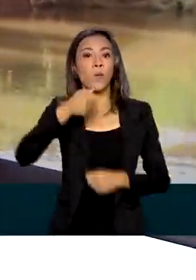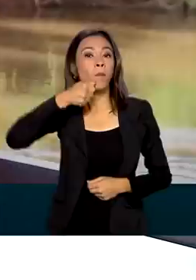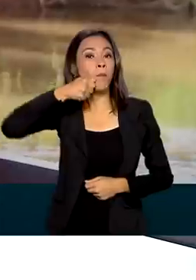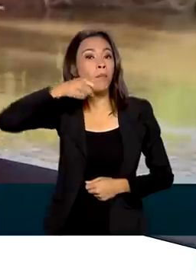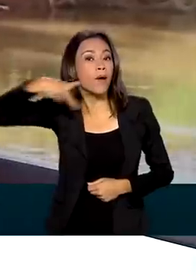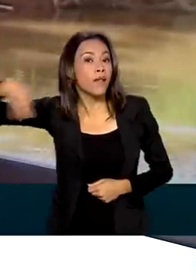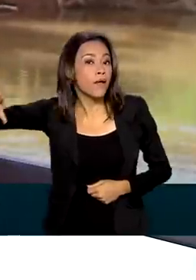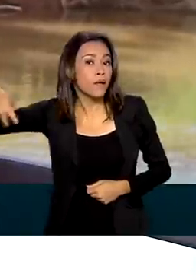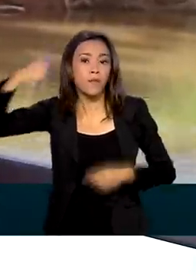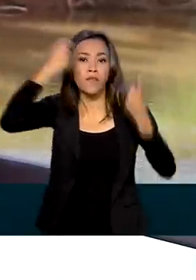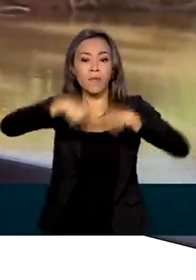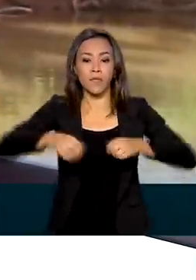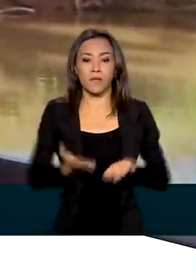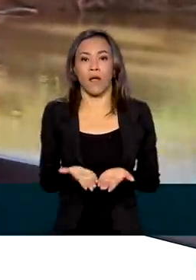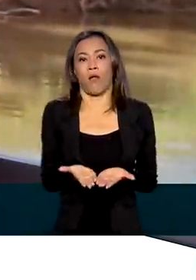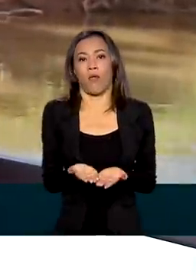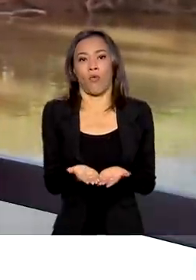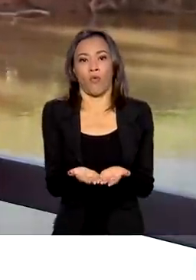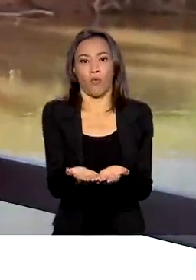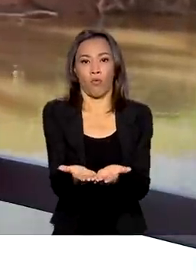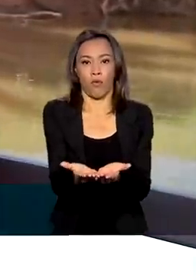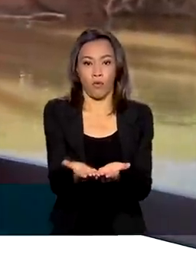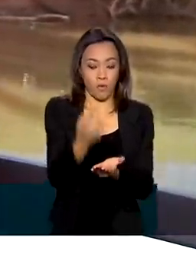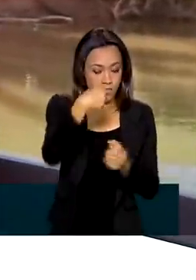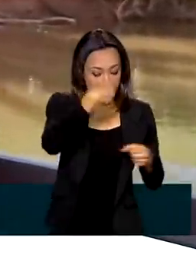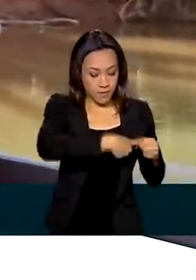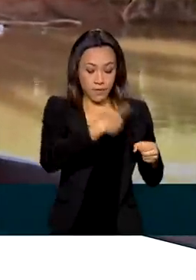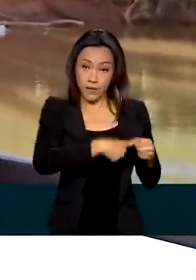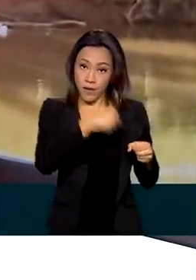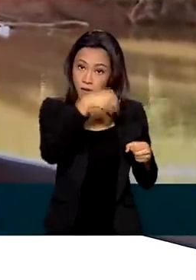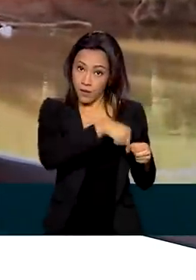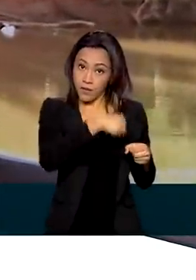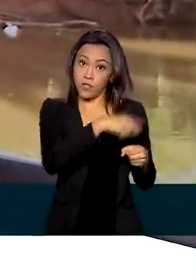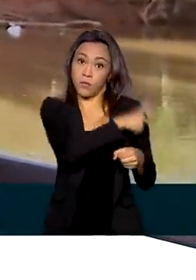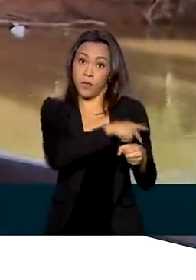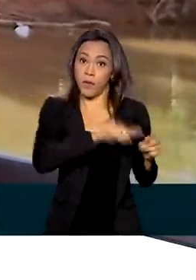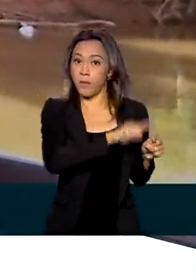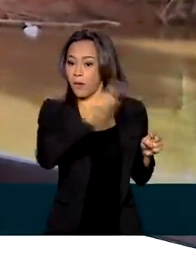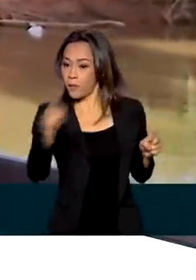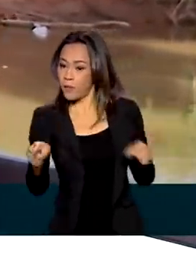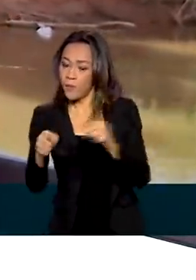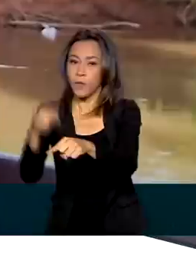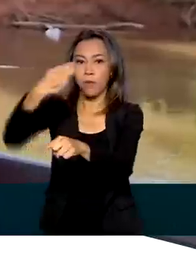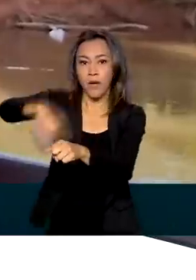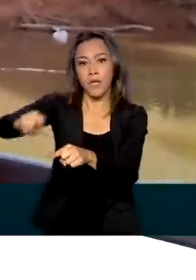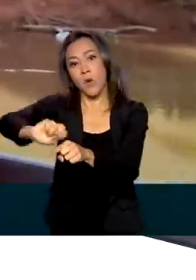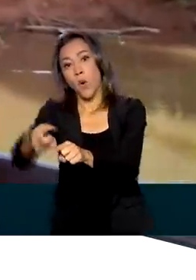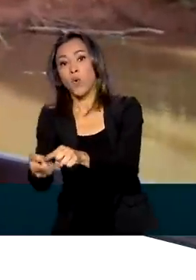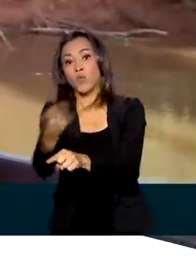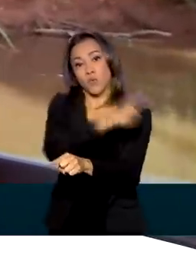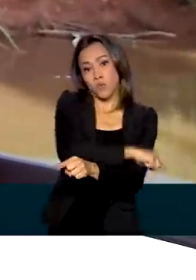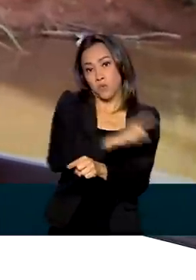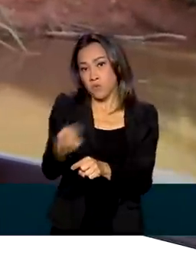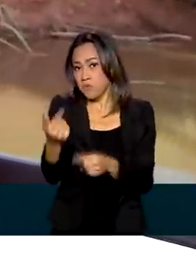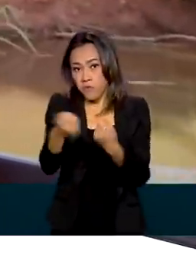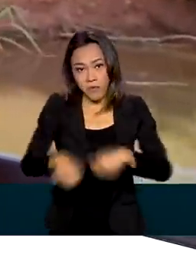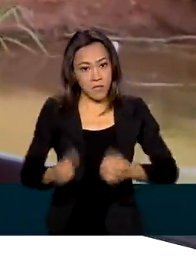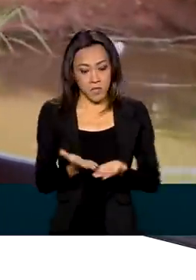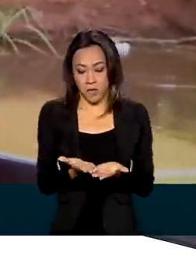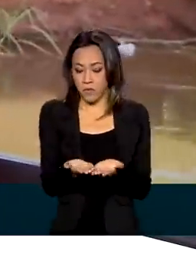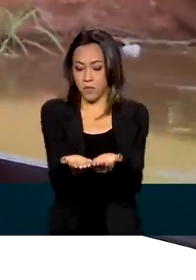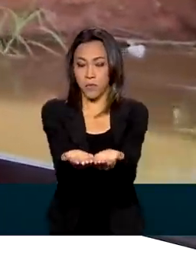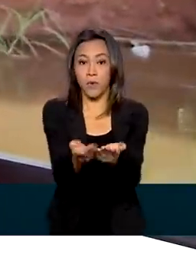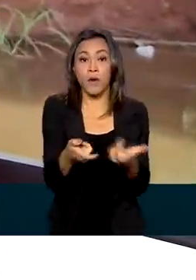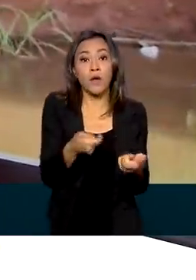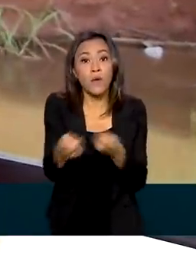precisar pegar essa balsa para atravessar de Santa Filomena para Alto Parnaíba e vice-versa. Uma economia de tempo